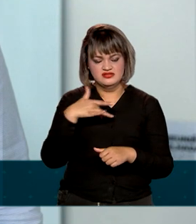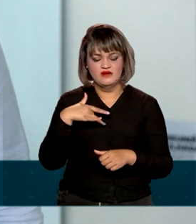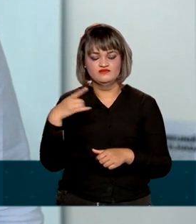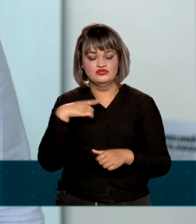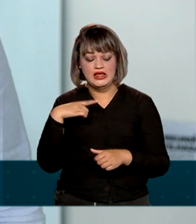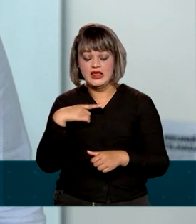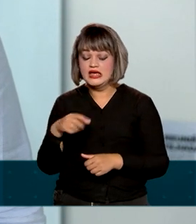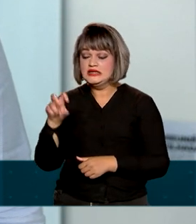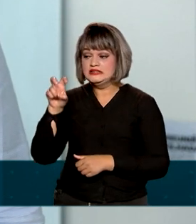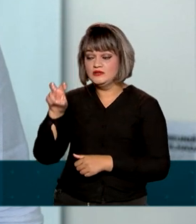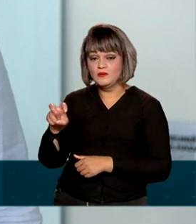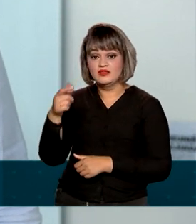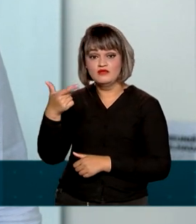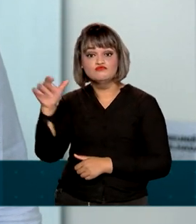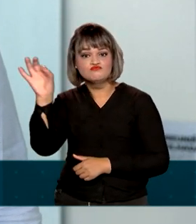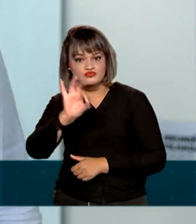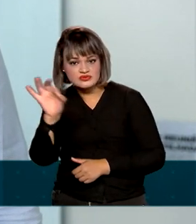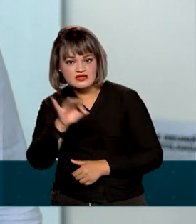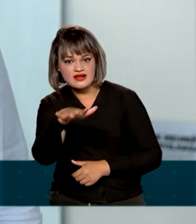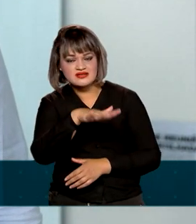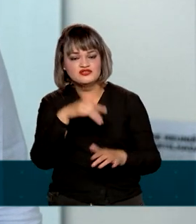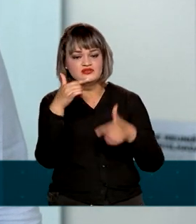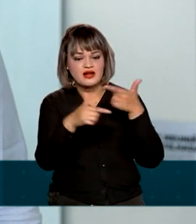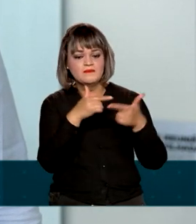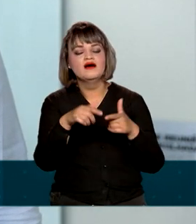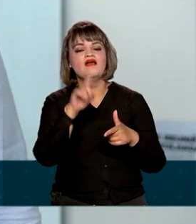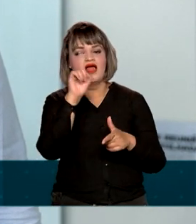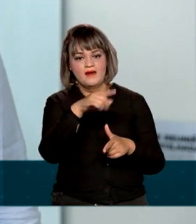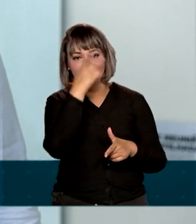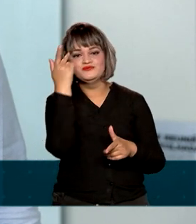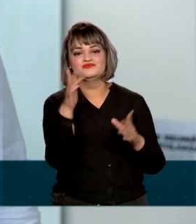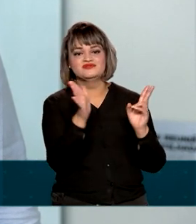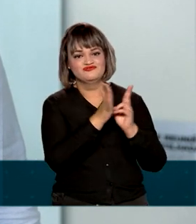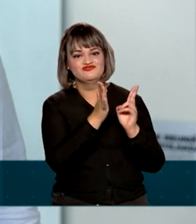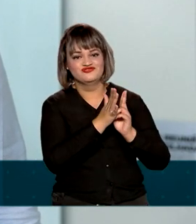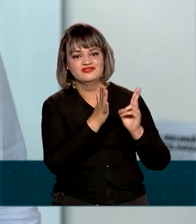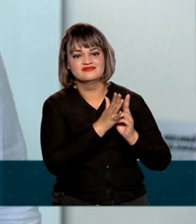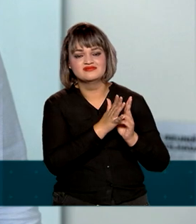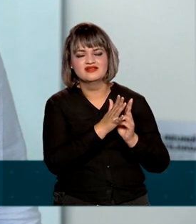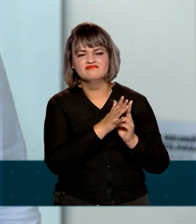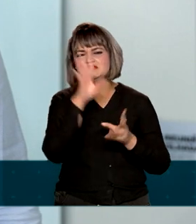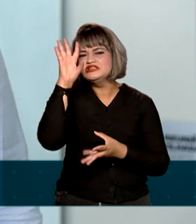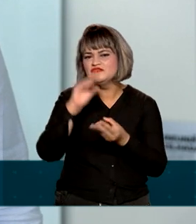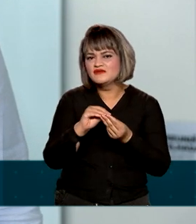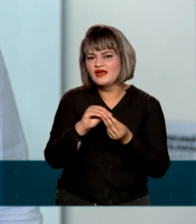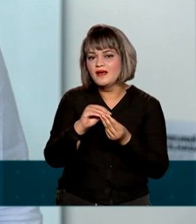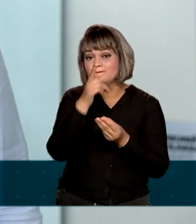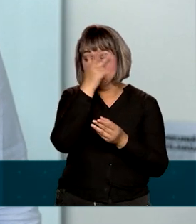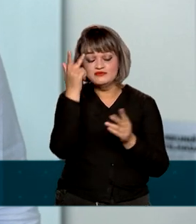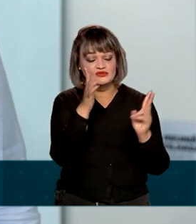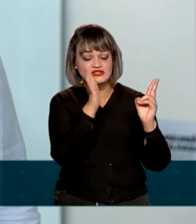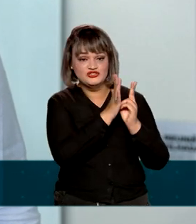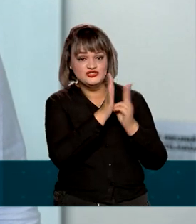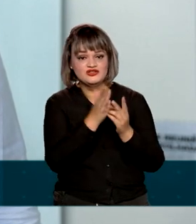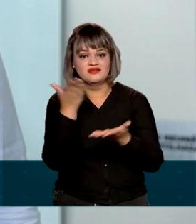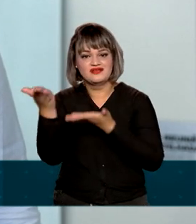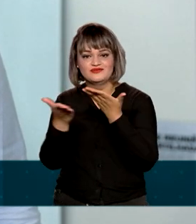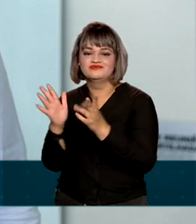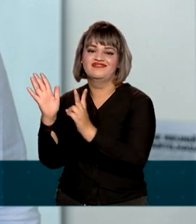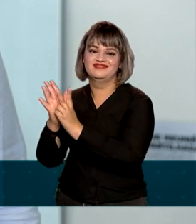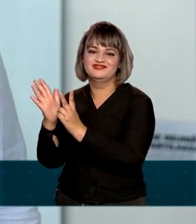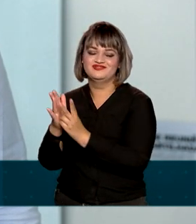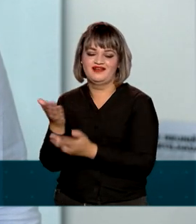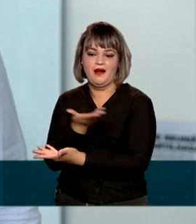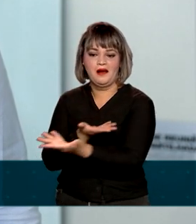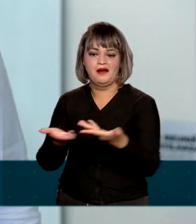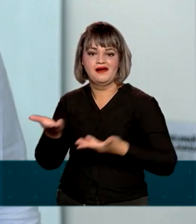52% da nossa força de trabalho são de indígenas. Ou seja, nós temos indígenas cuidando de indígenas. Um